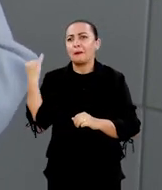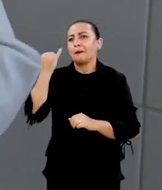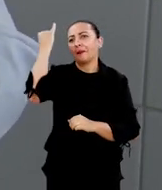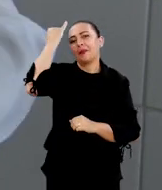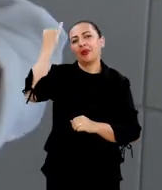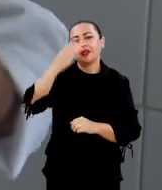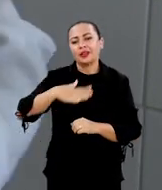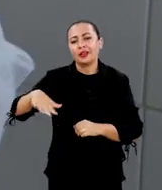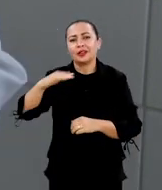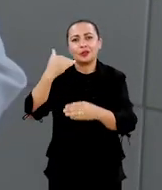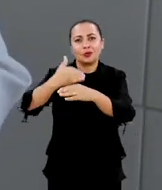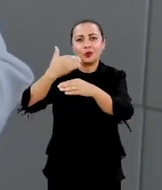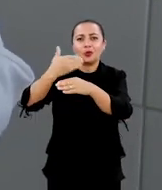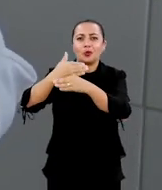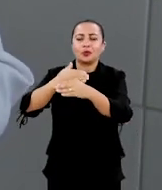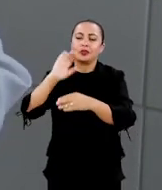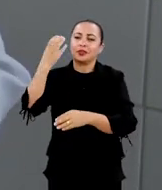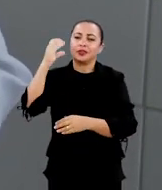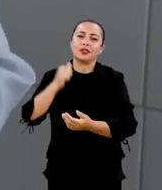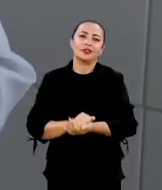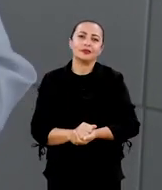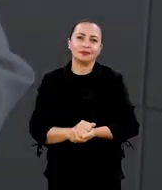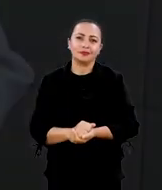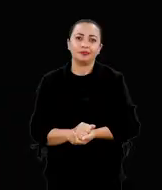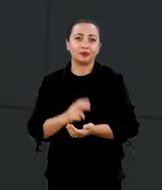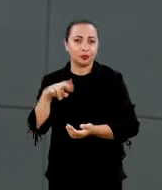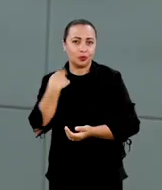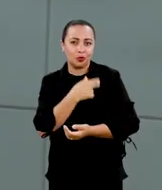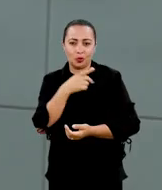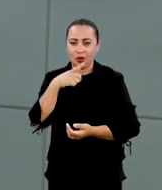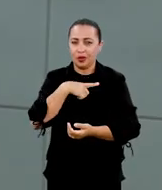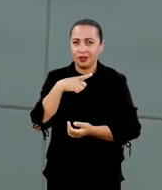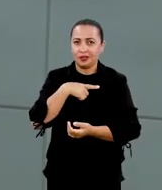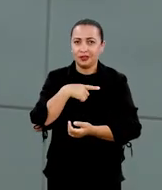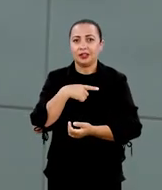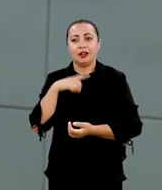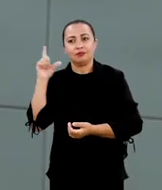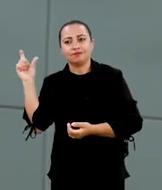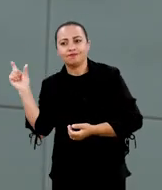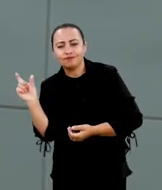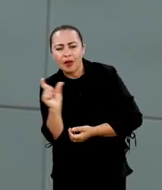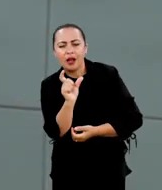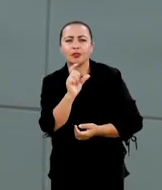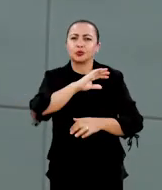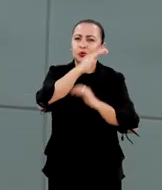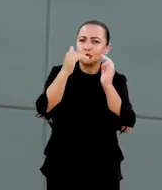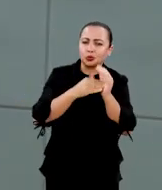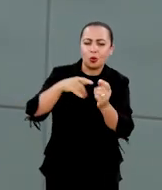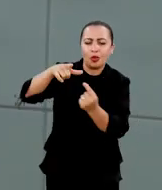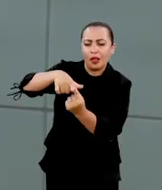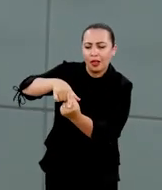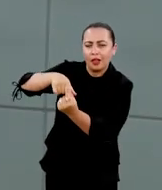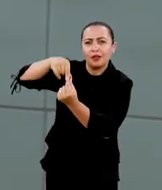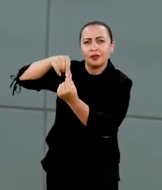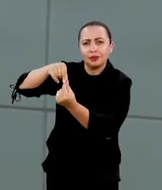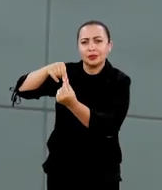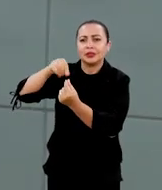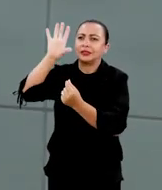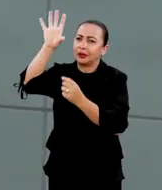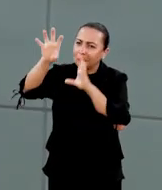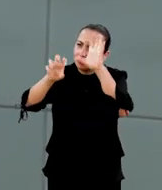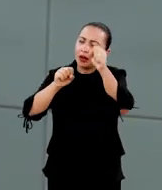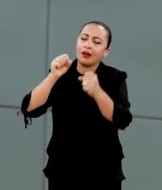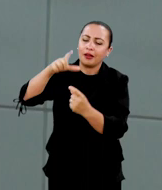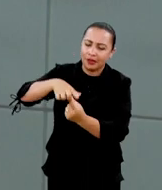que é importante nessa construção da ciência. A gente tem a parte toda da amêndoa, quem